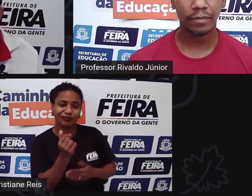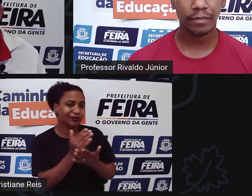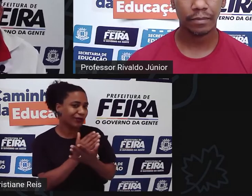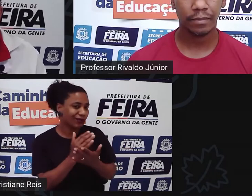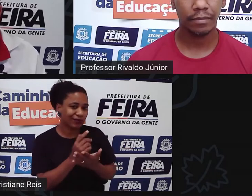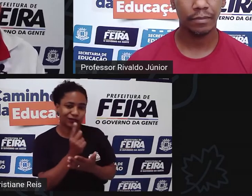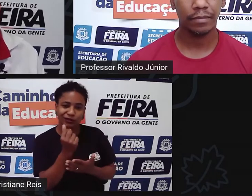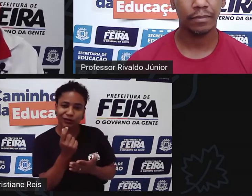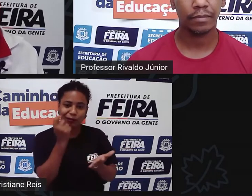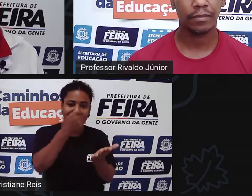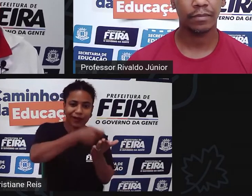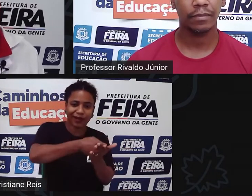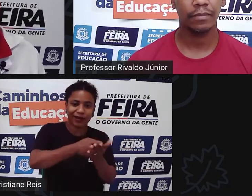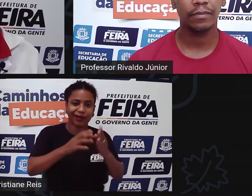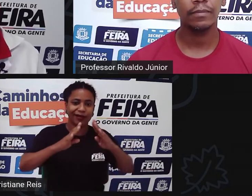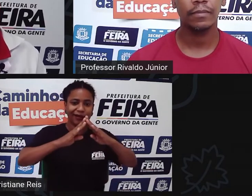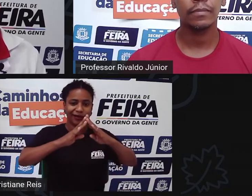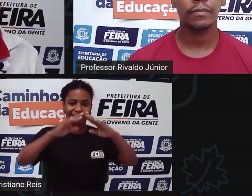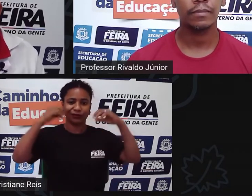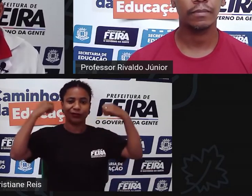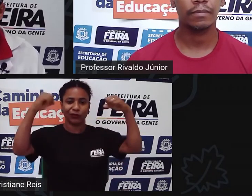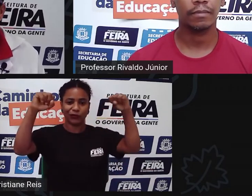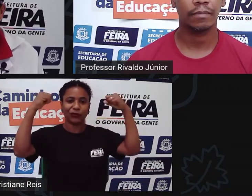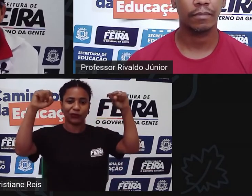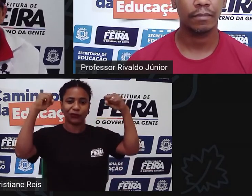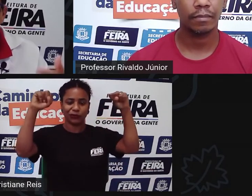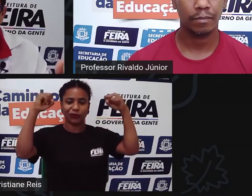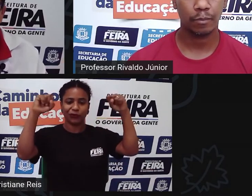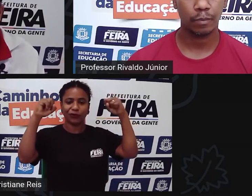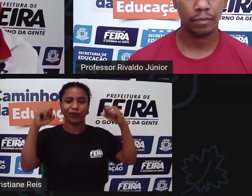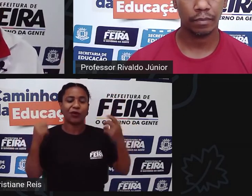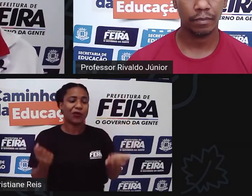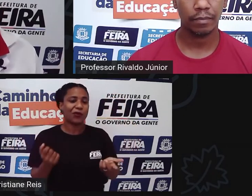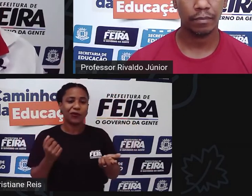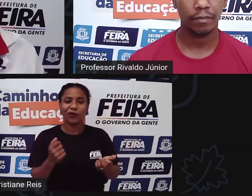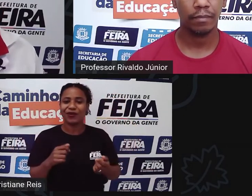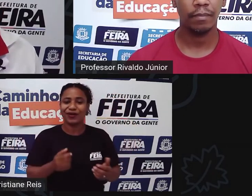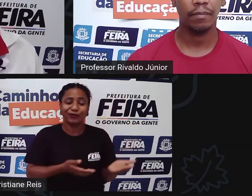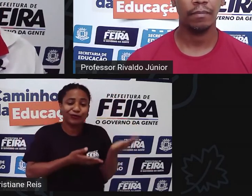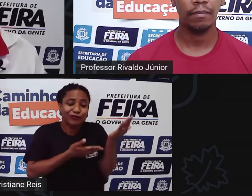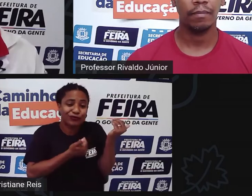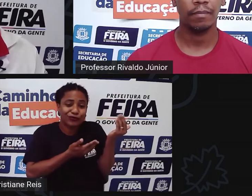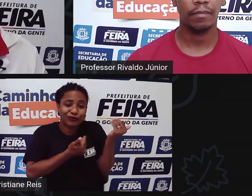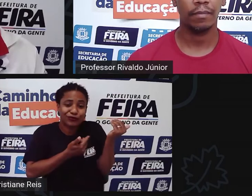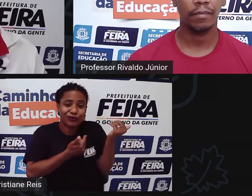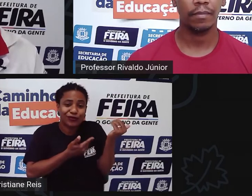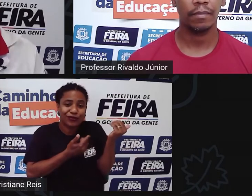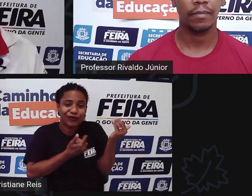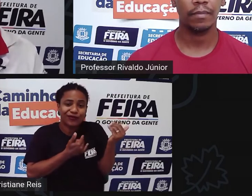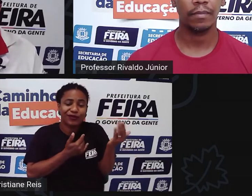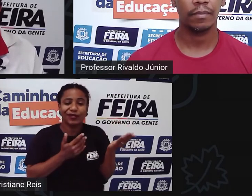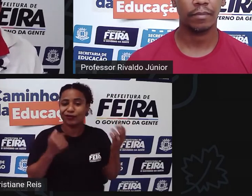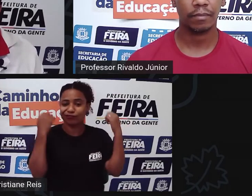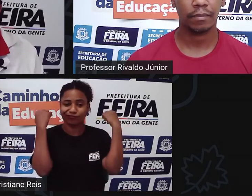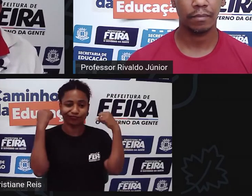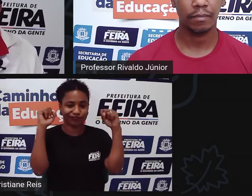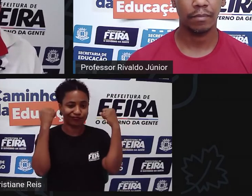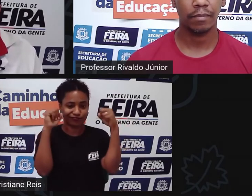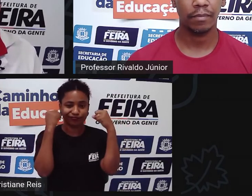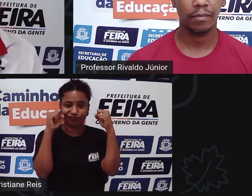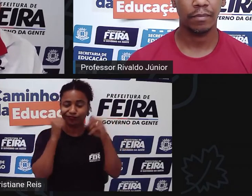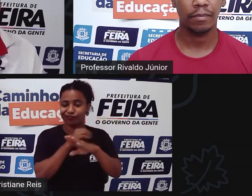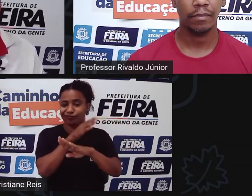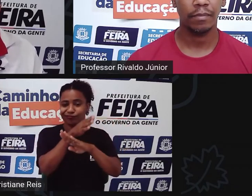tem condição de pagar uma academia ou então é muito novo para estar na academia por exemplo e aí eu te pergunto